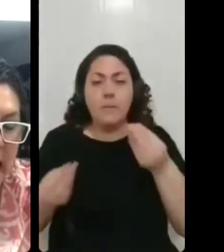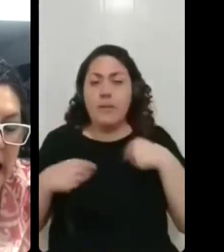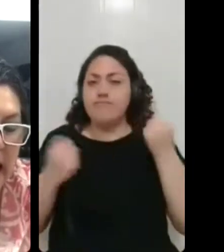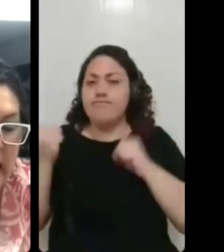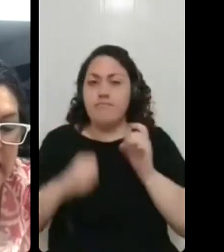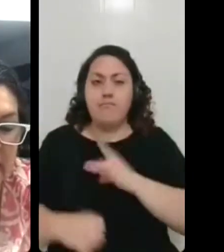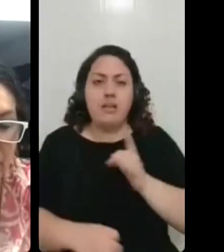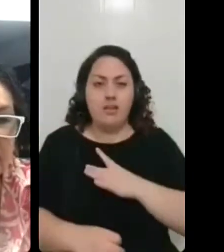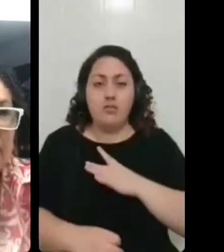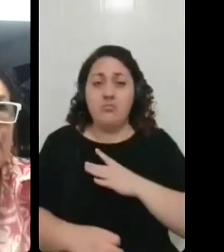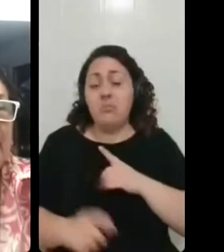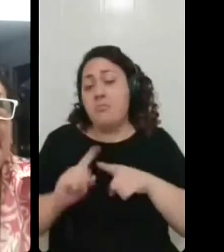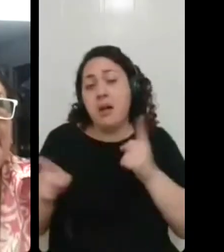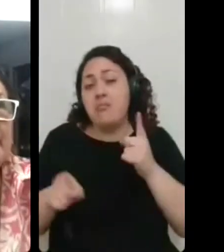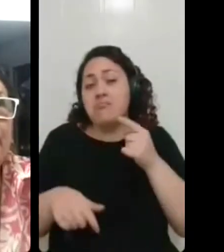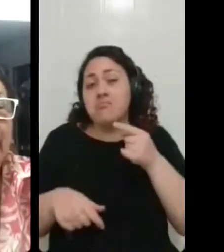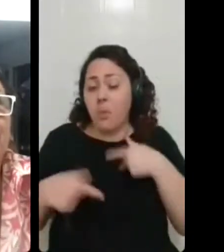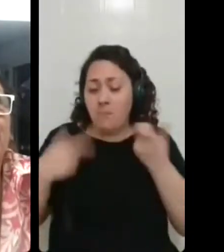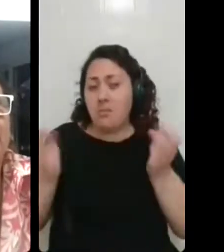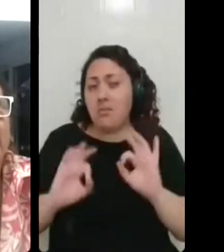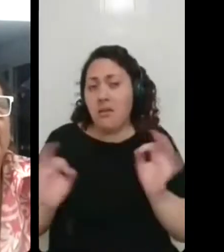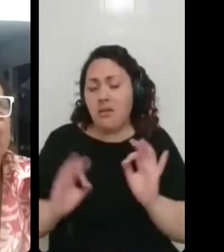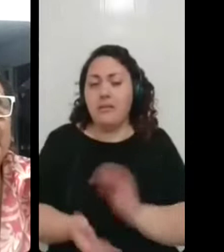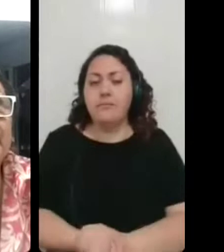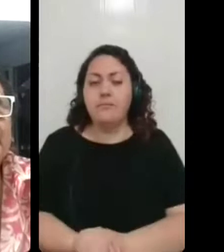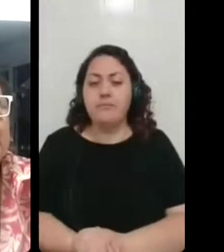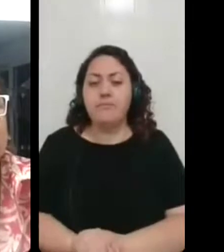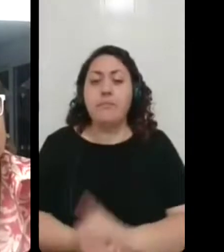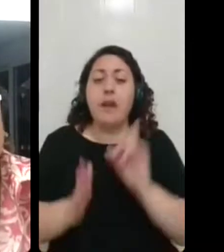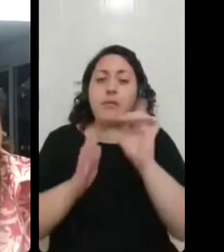assim. E voltando pra cá, como é que eu voltei?